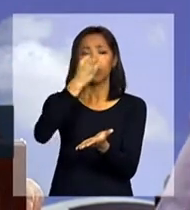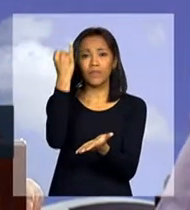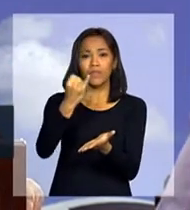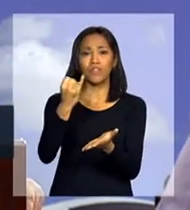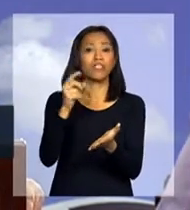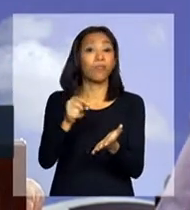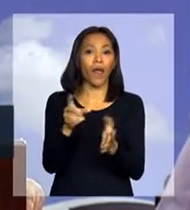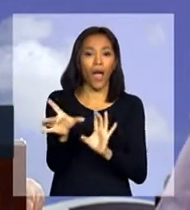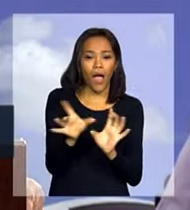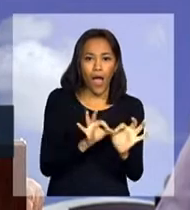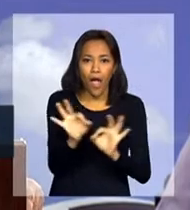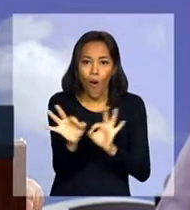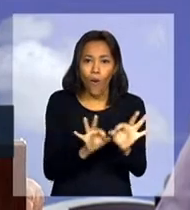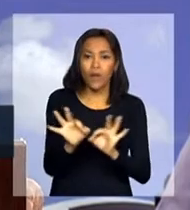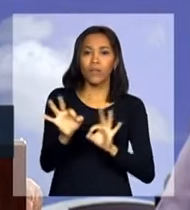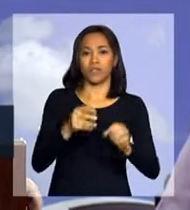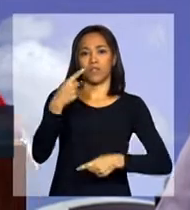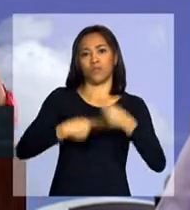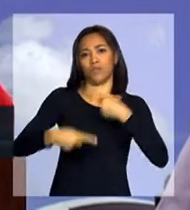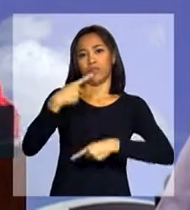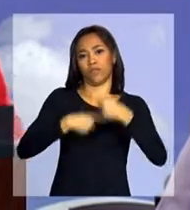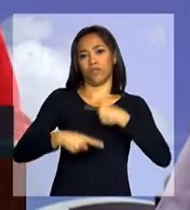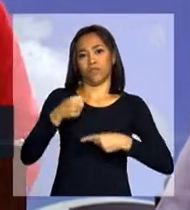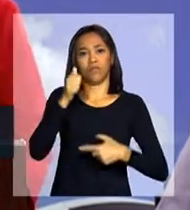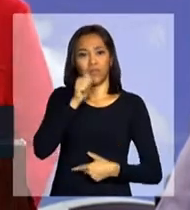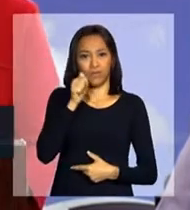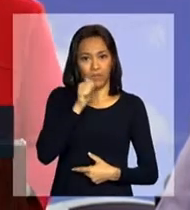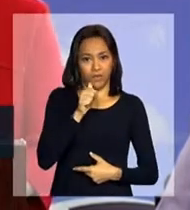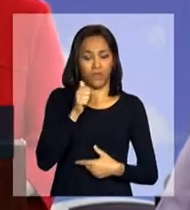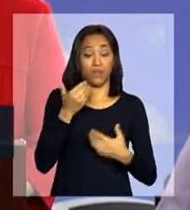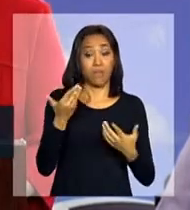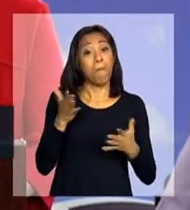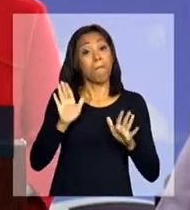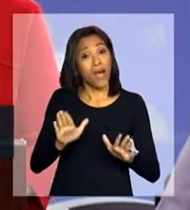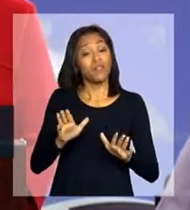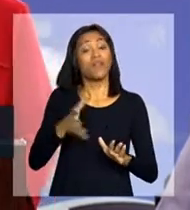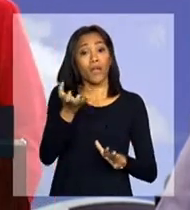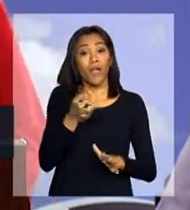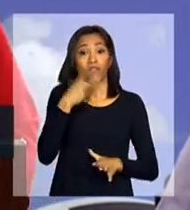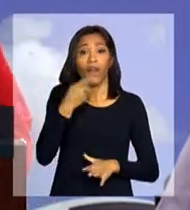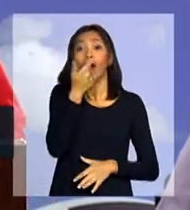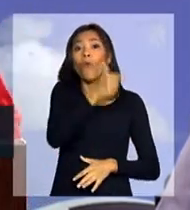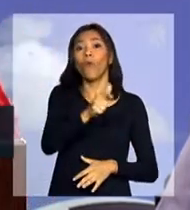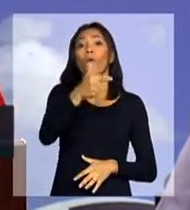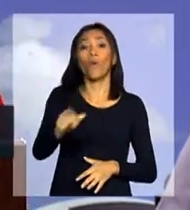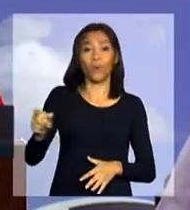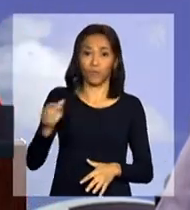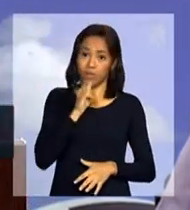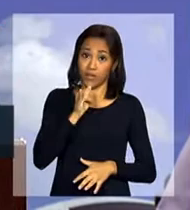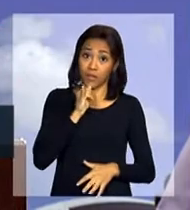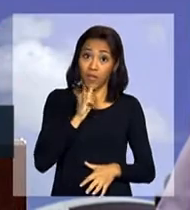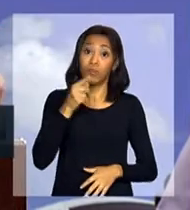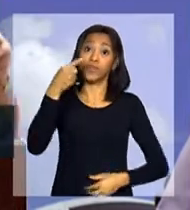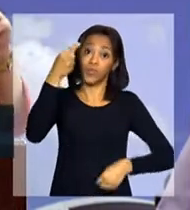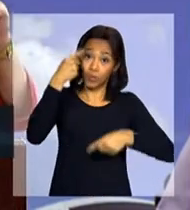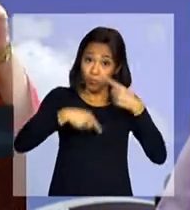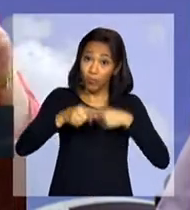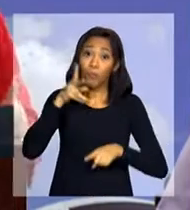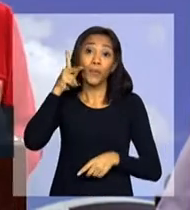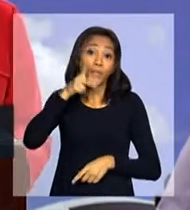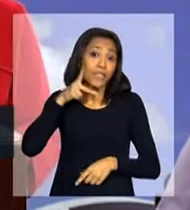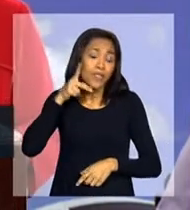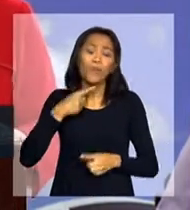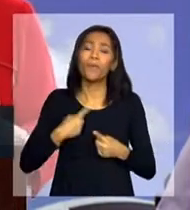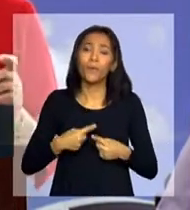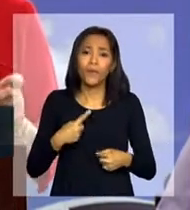para as mulheres. Mas eu queria citar outros exemplos de políticas que, porque levaram